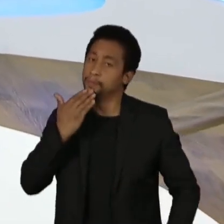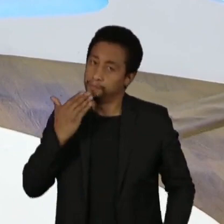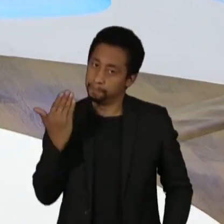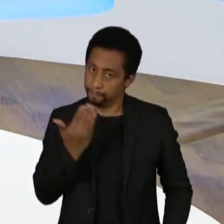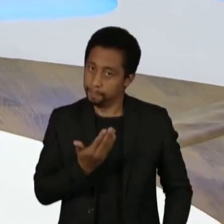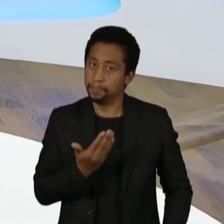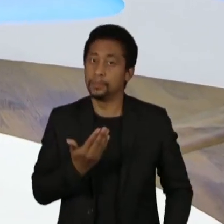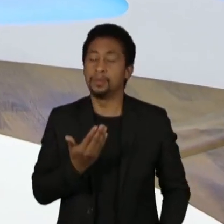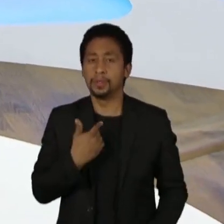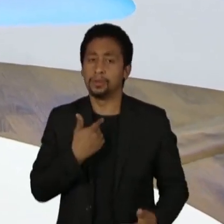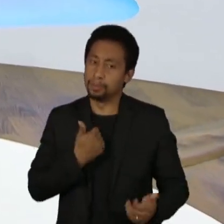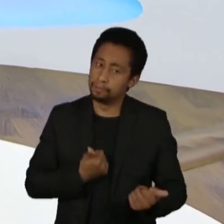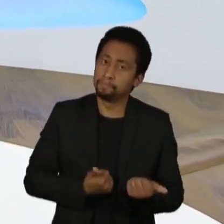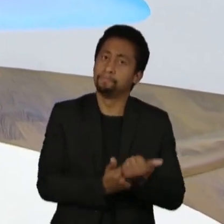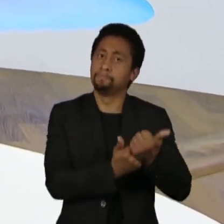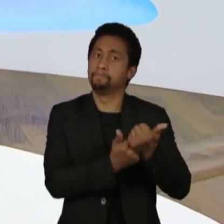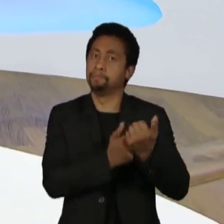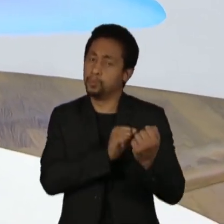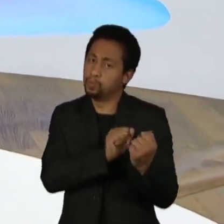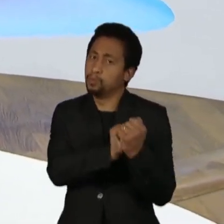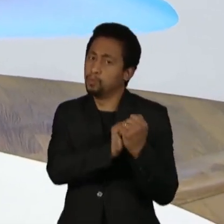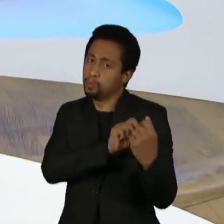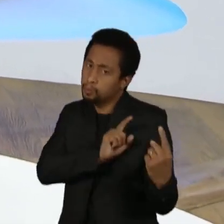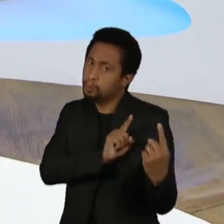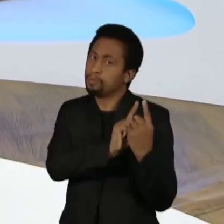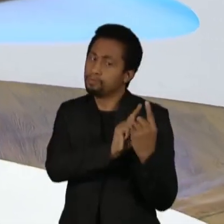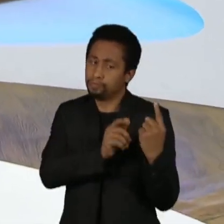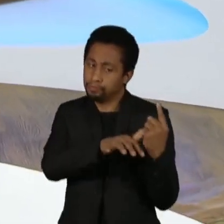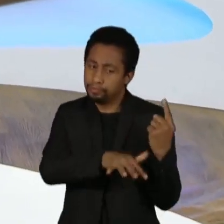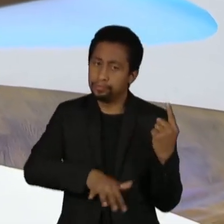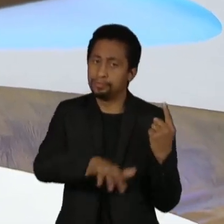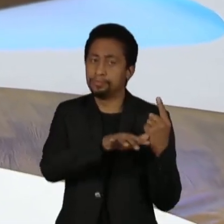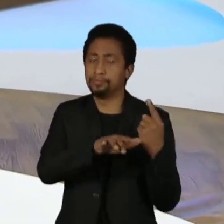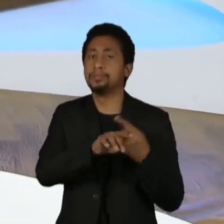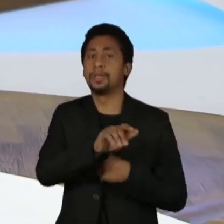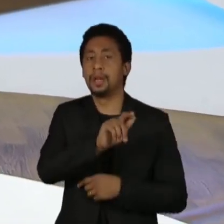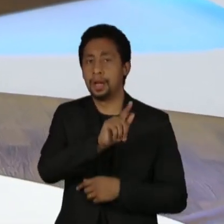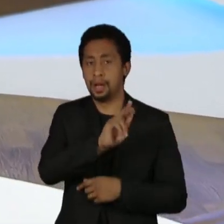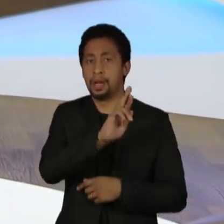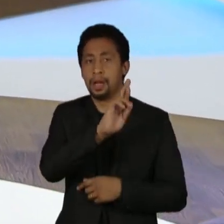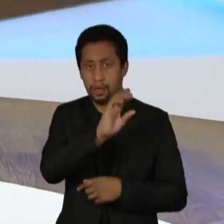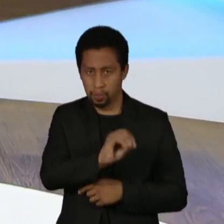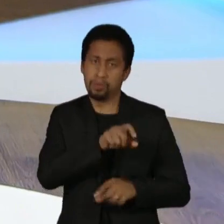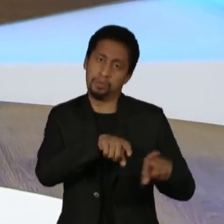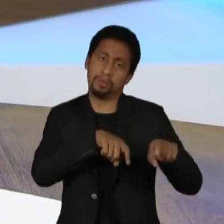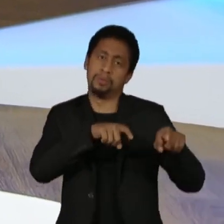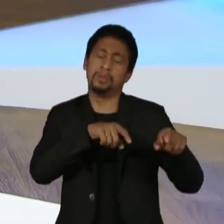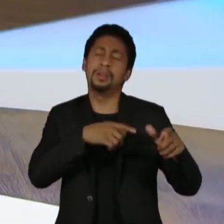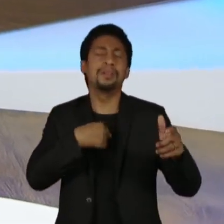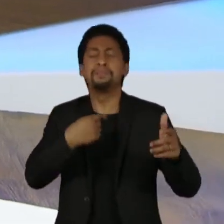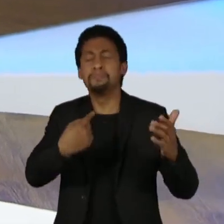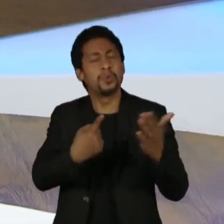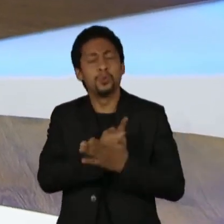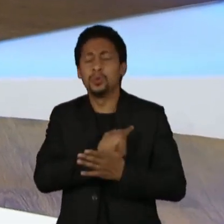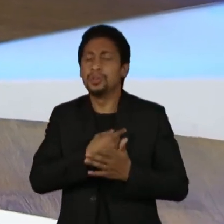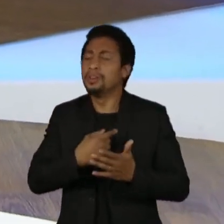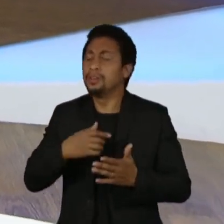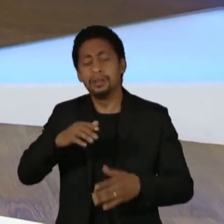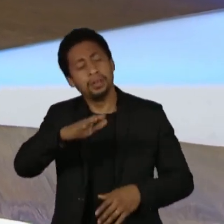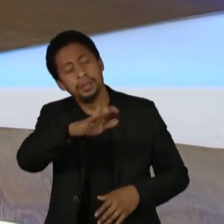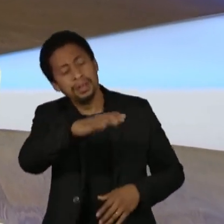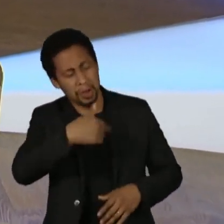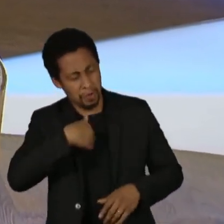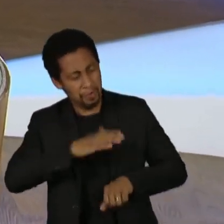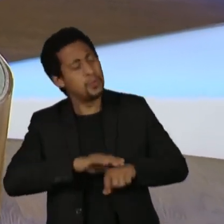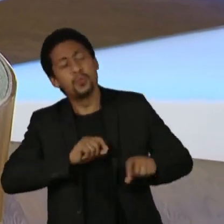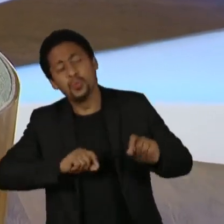estar próximo do ar, quer se aproximar. Ele me pergunta por que não gostam dele, o que ele fez, até porque se a gente fizer uma reflexão, e